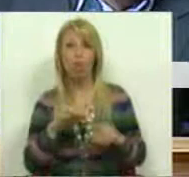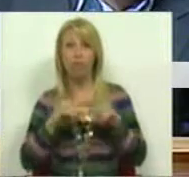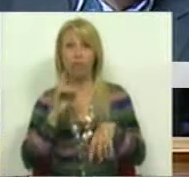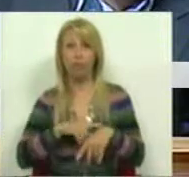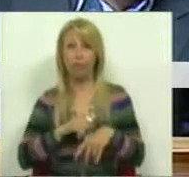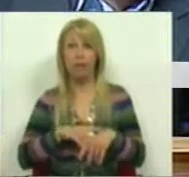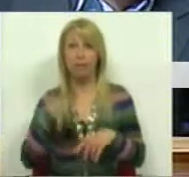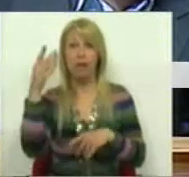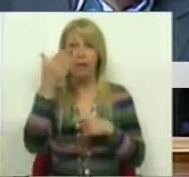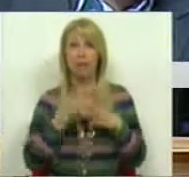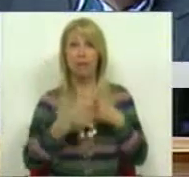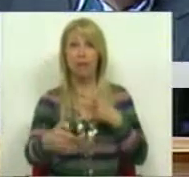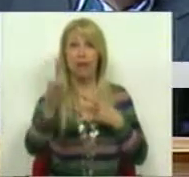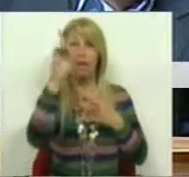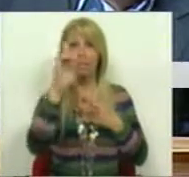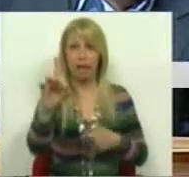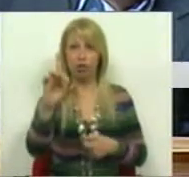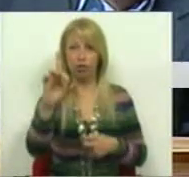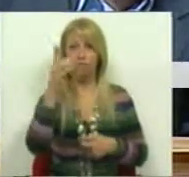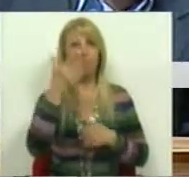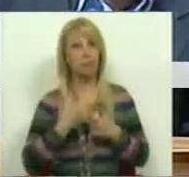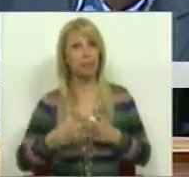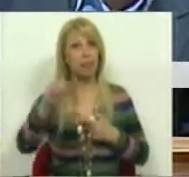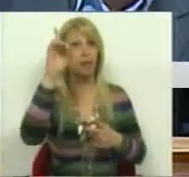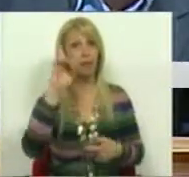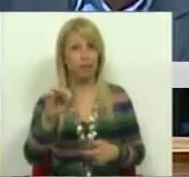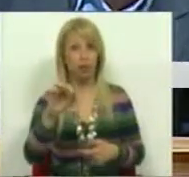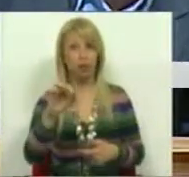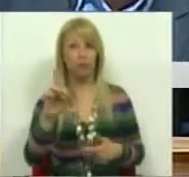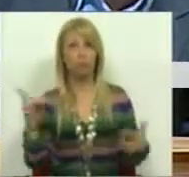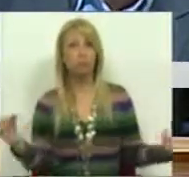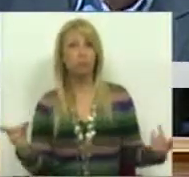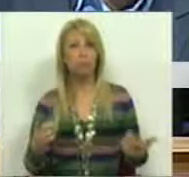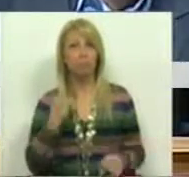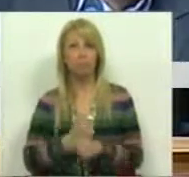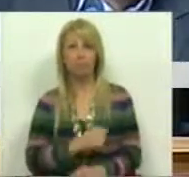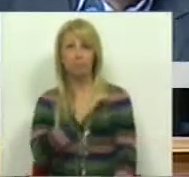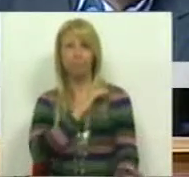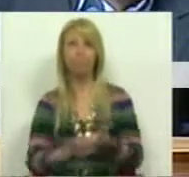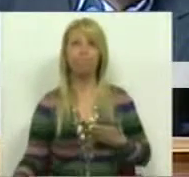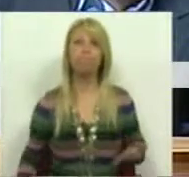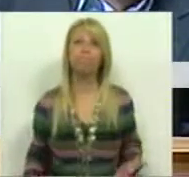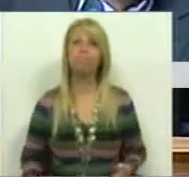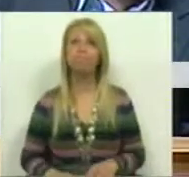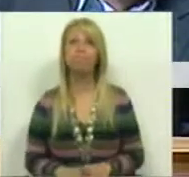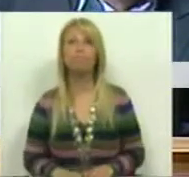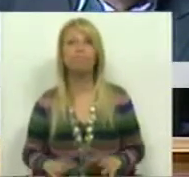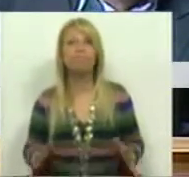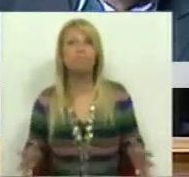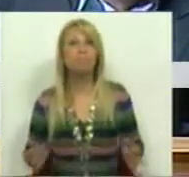esteve impávido e sereno, manteve-se